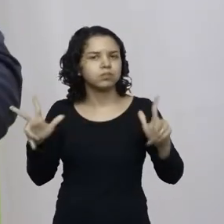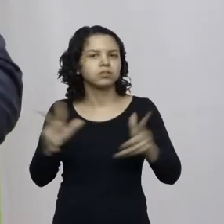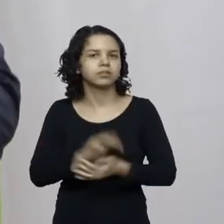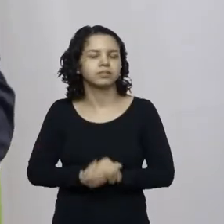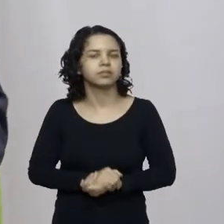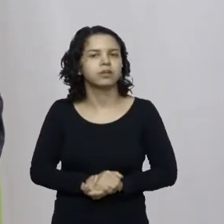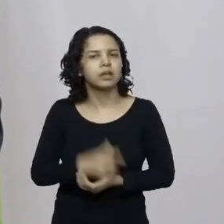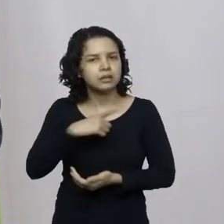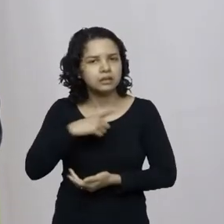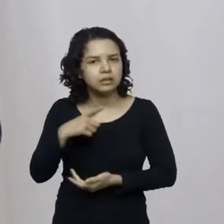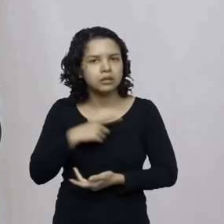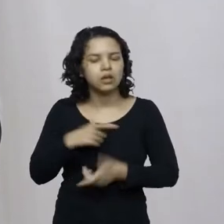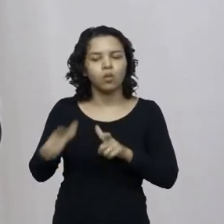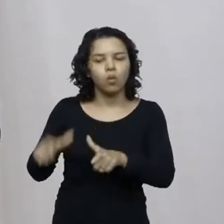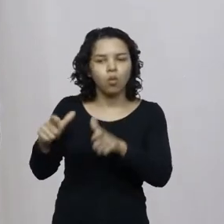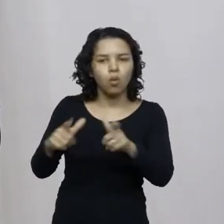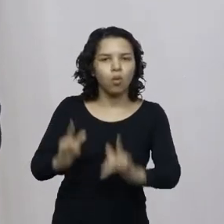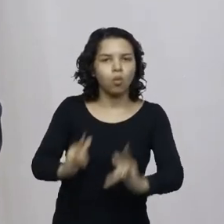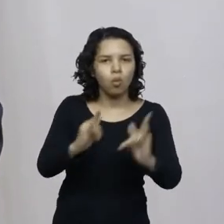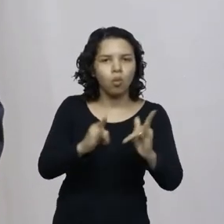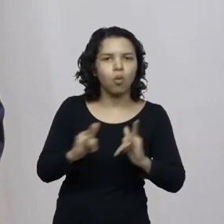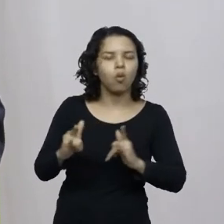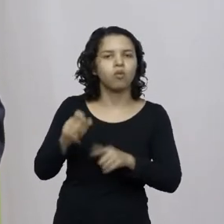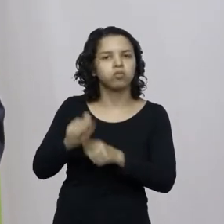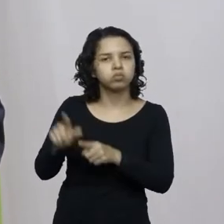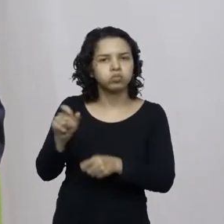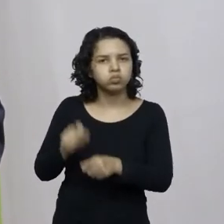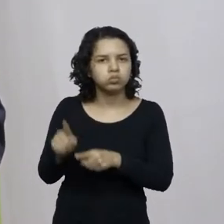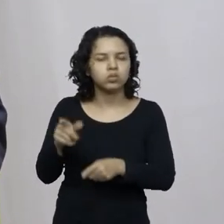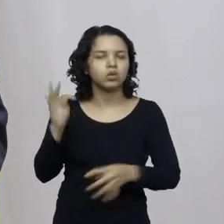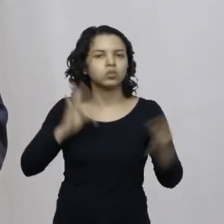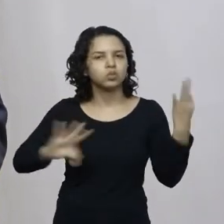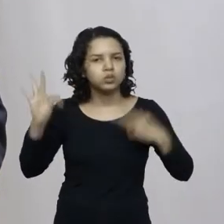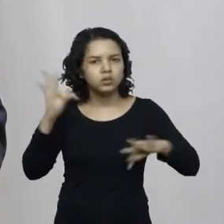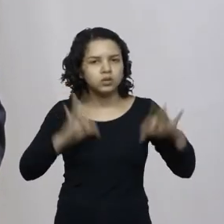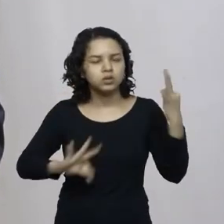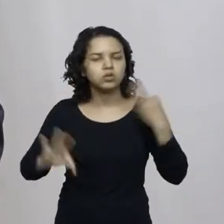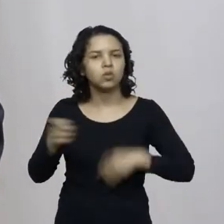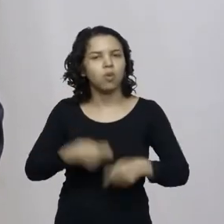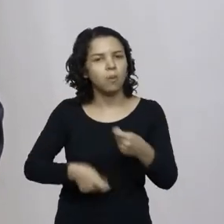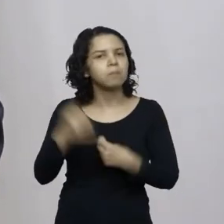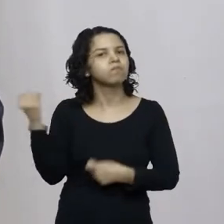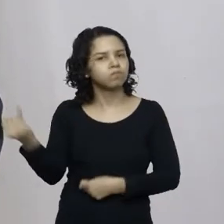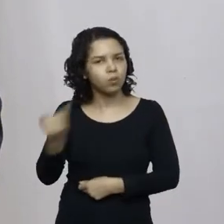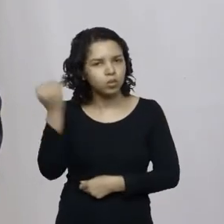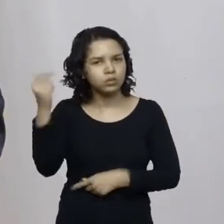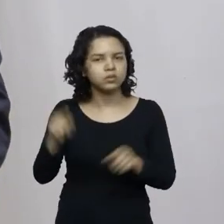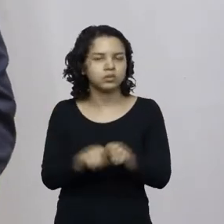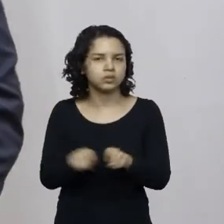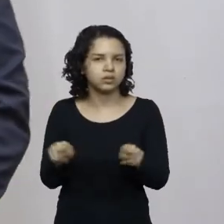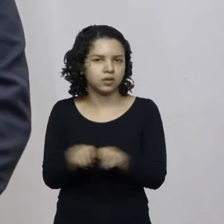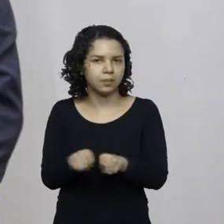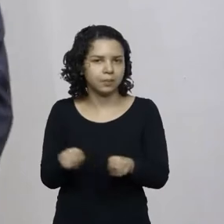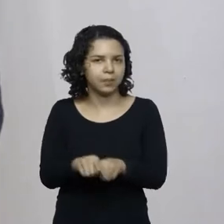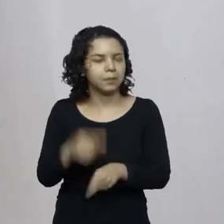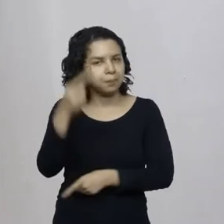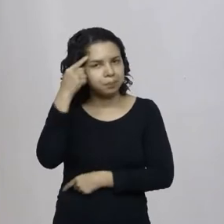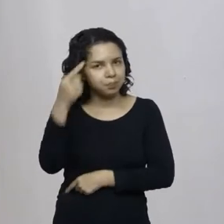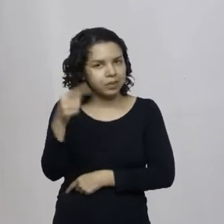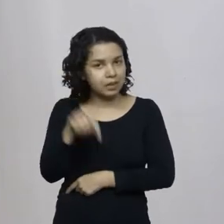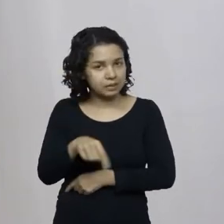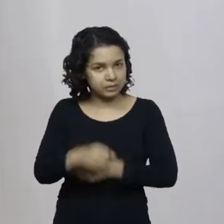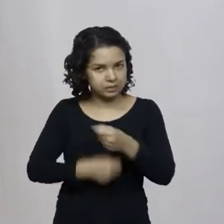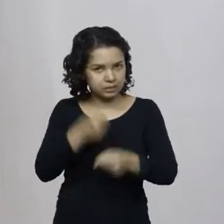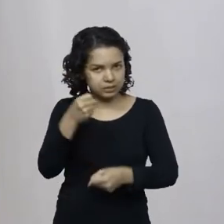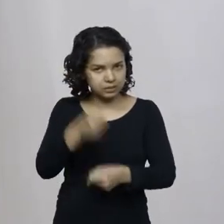setor de hotelaria pós-pedalo e aqueles que vão fazer o turismo comercial isso é importantíssimo para você ter uma ideia nesse ano se não me